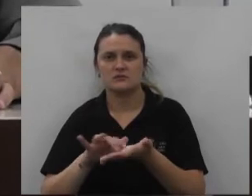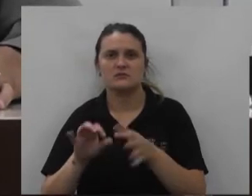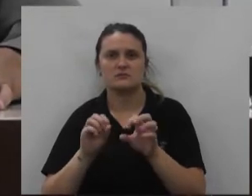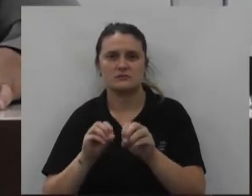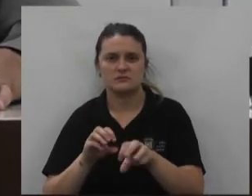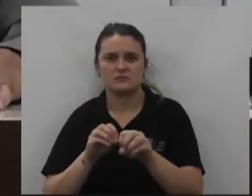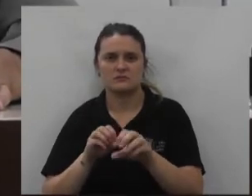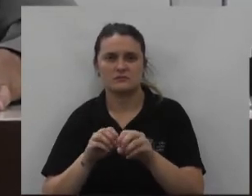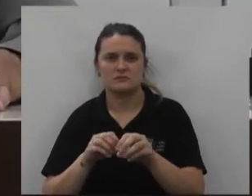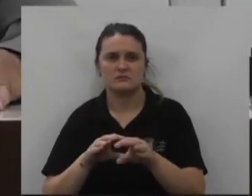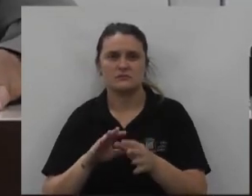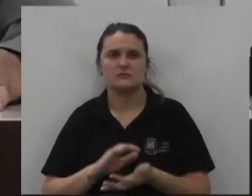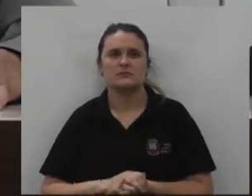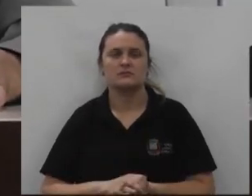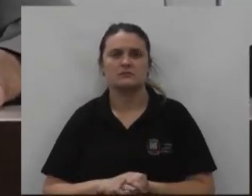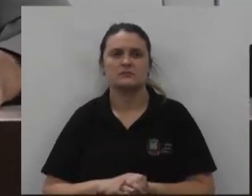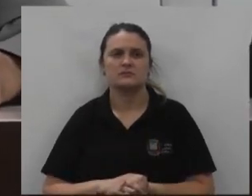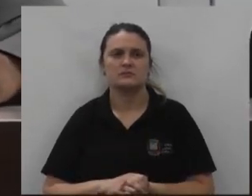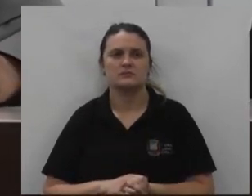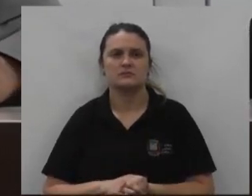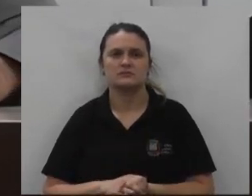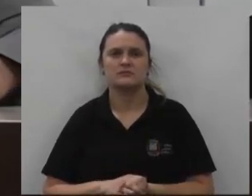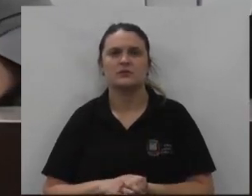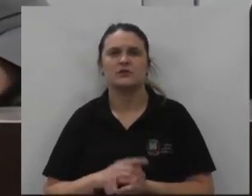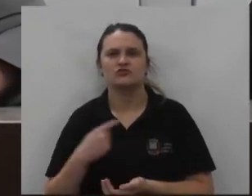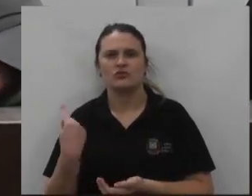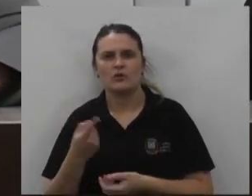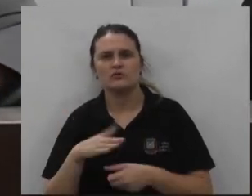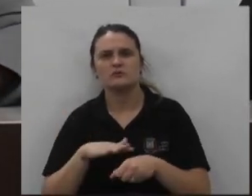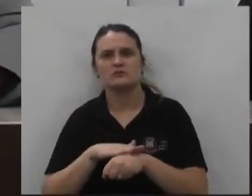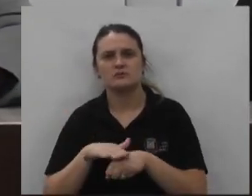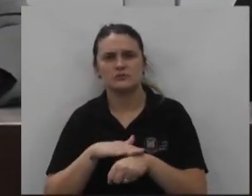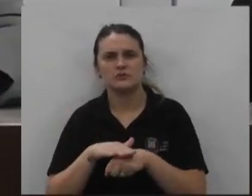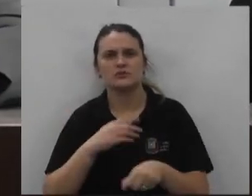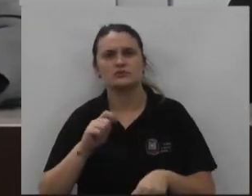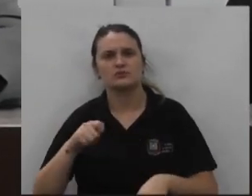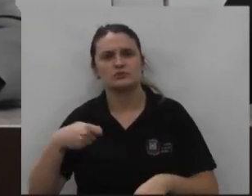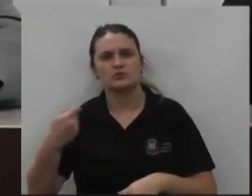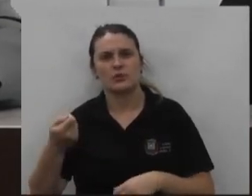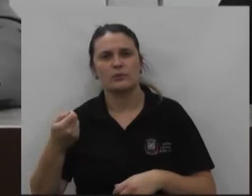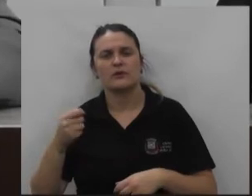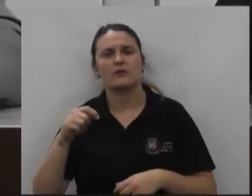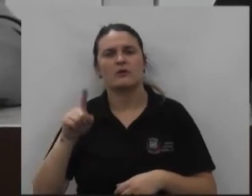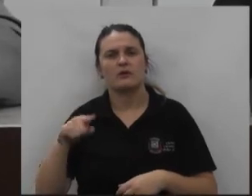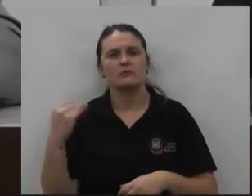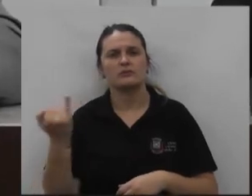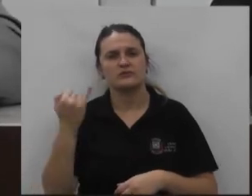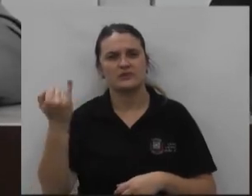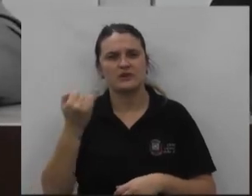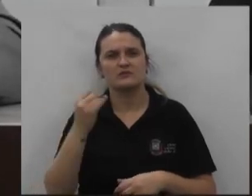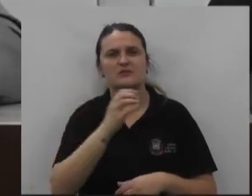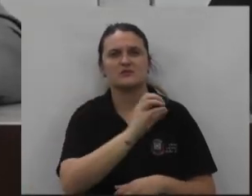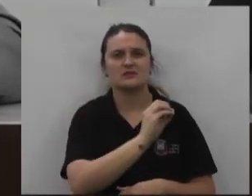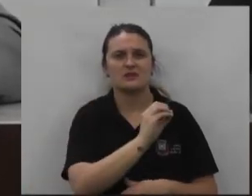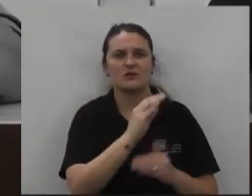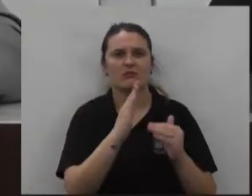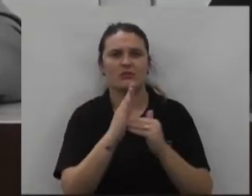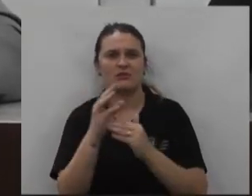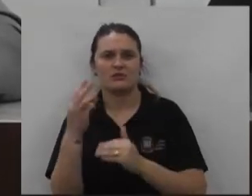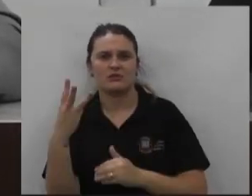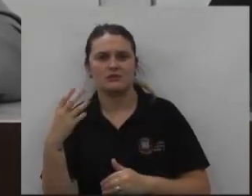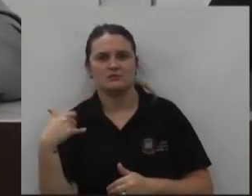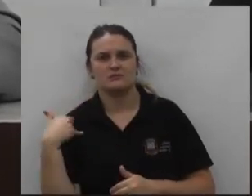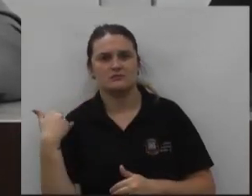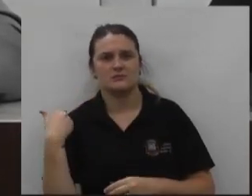educação Sandra nós estivemos conversando a respeito da importância do zero a três anos